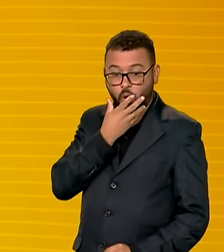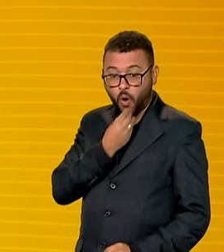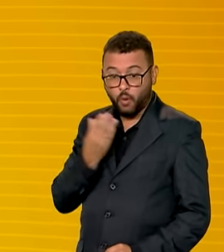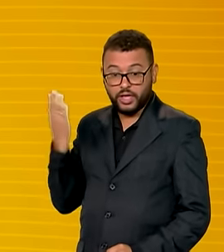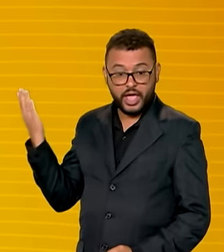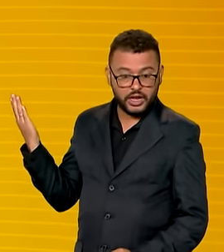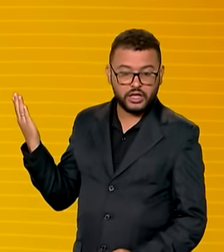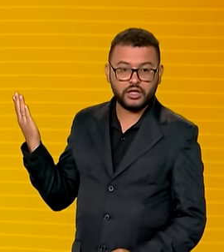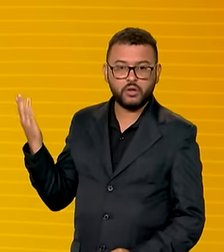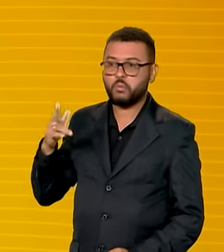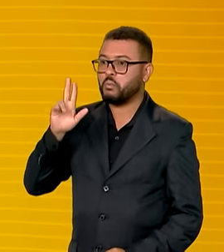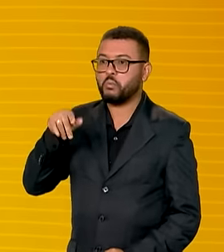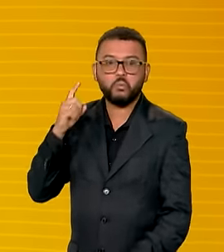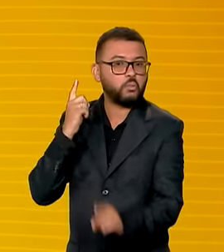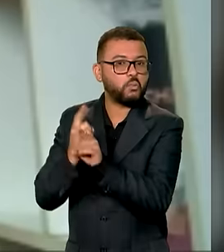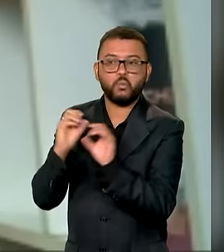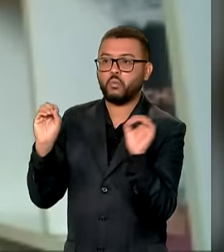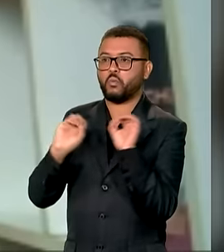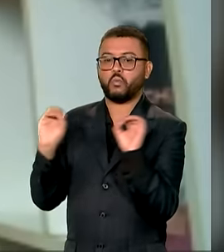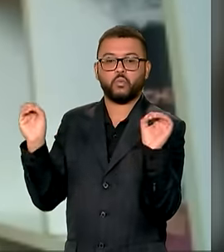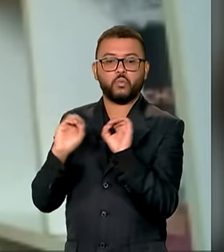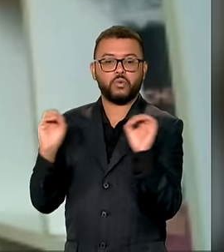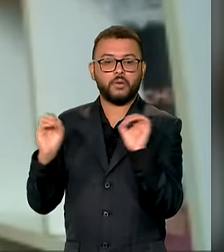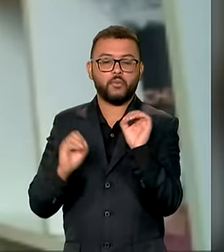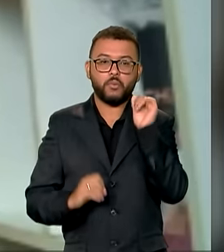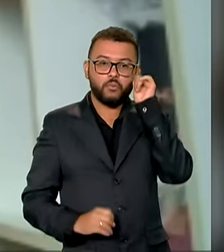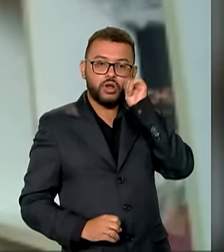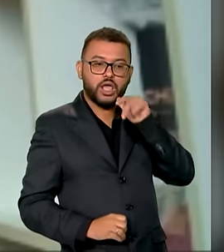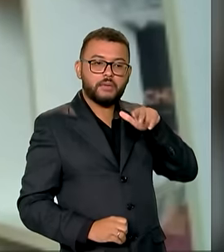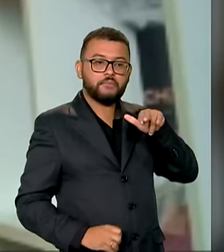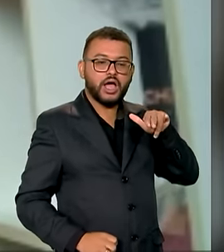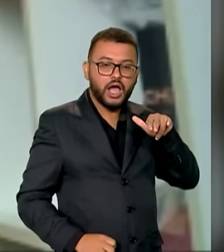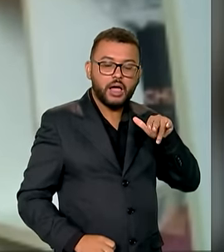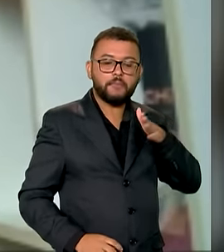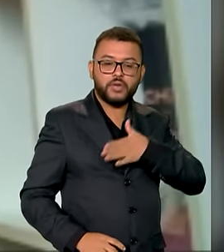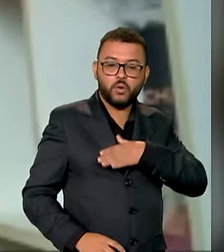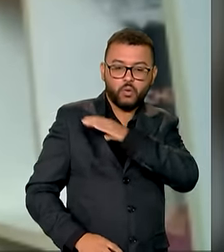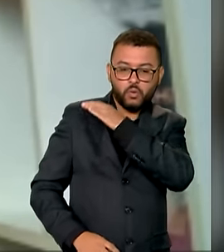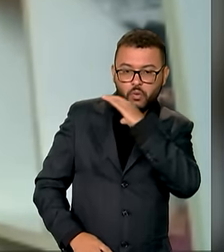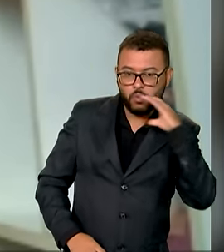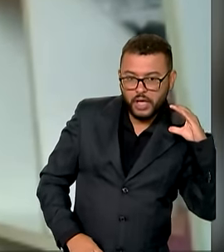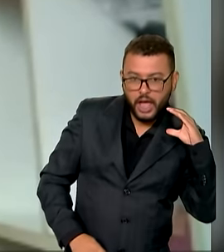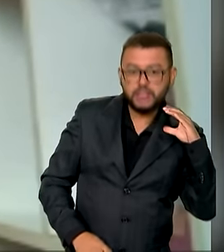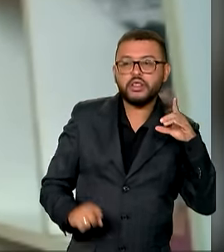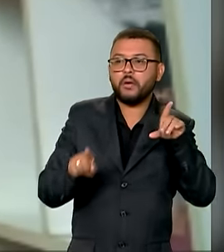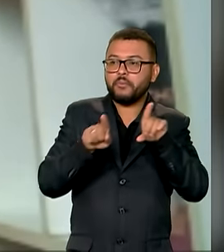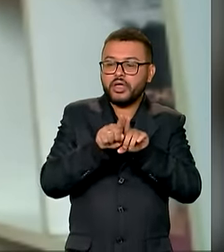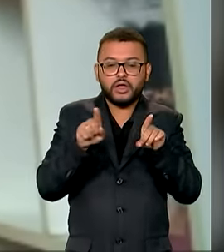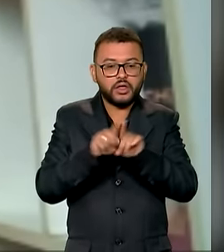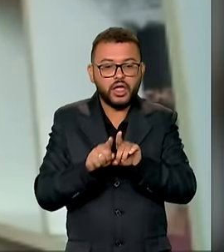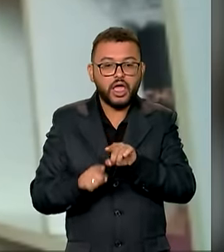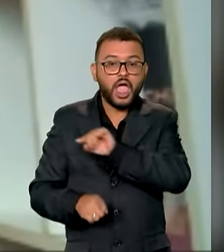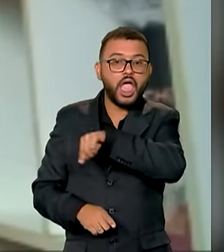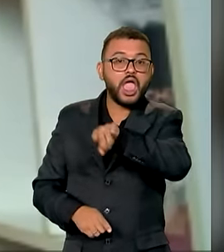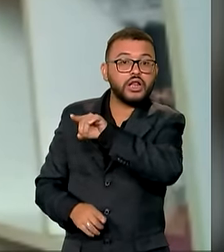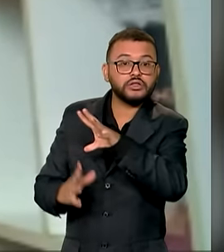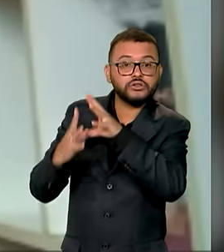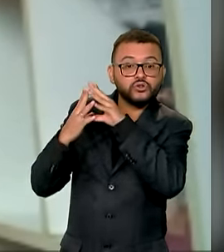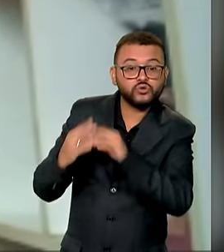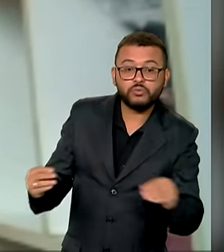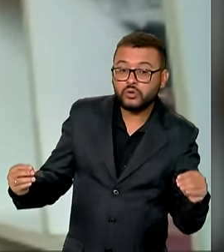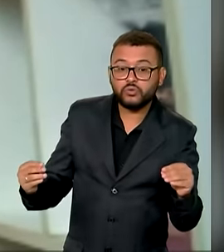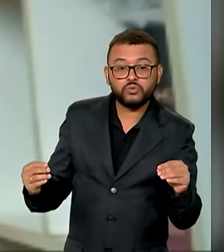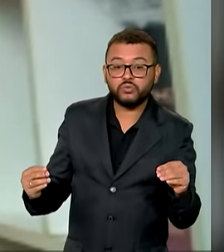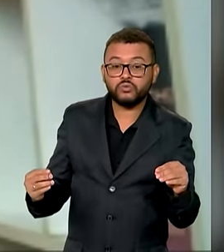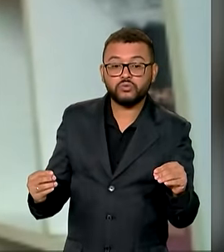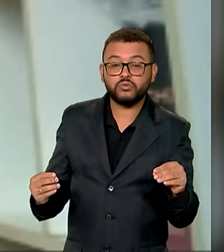Vandique, nunca mais foi visto. A minha irmã e o meu cunhado, nós consideramos desaparecidas,